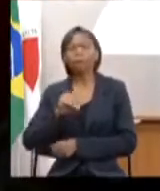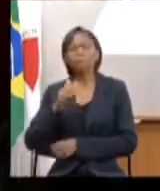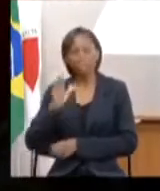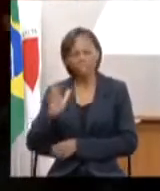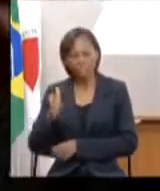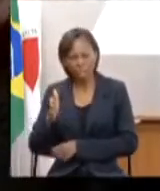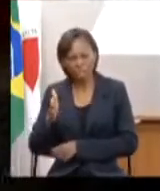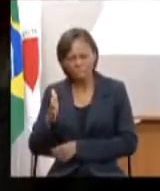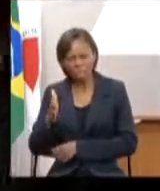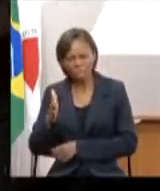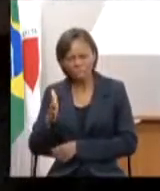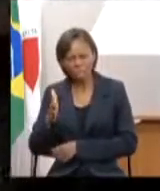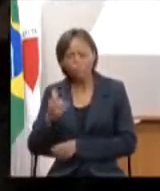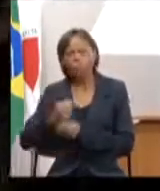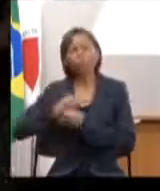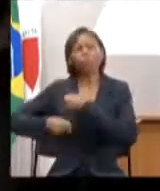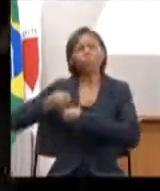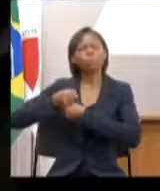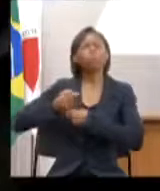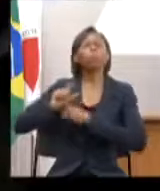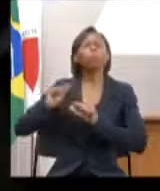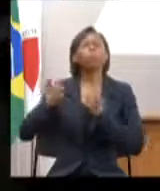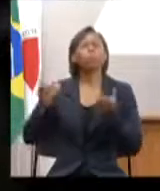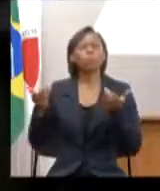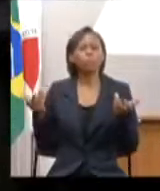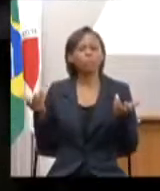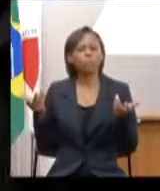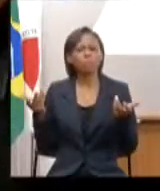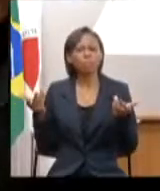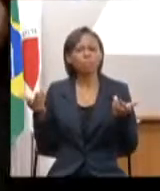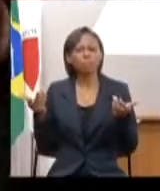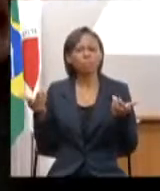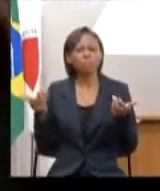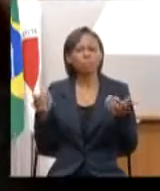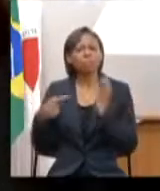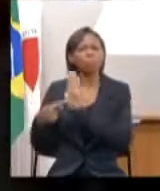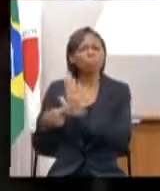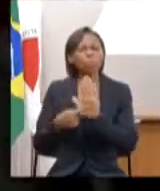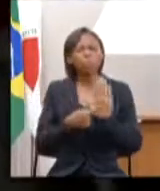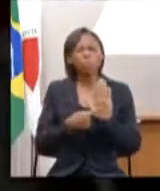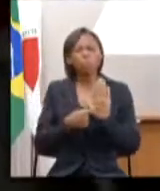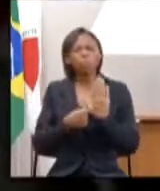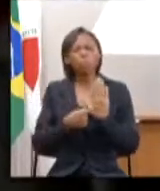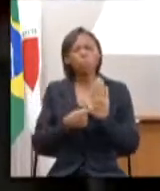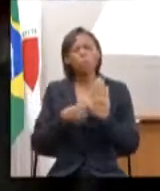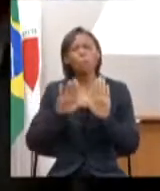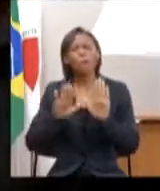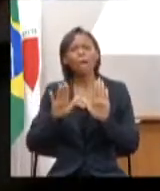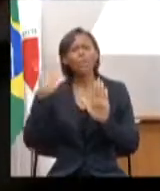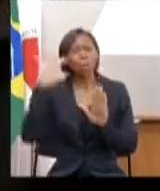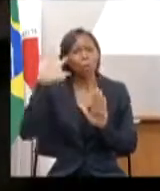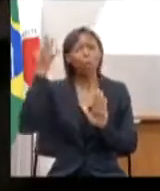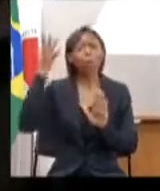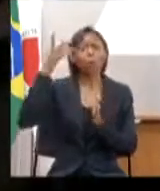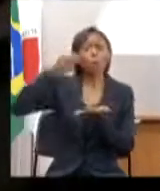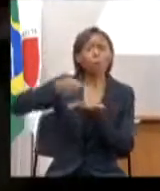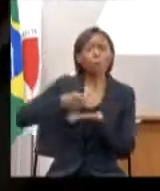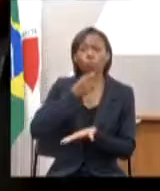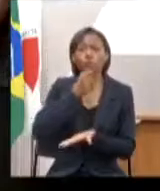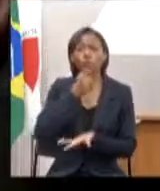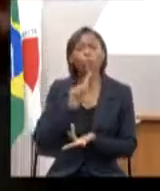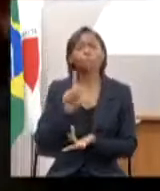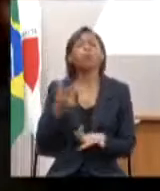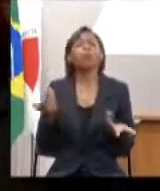foi qual foi aquilo que constou e que não foi executado eu gostaria muito de fazer